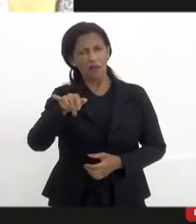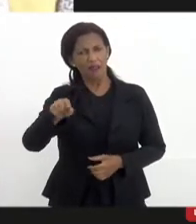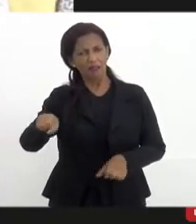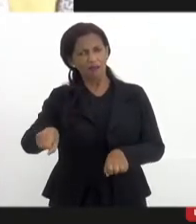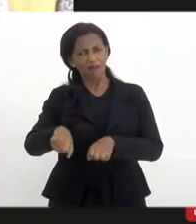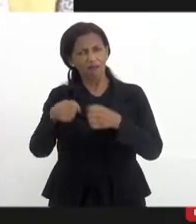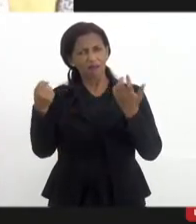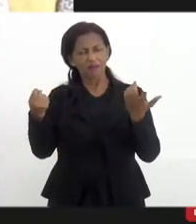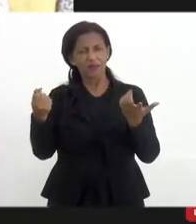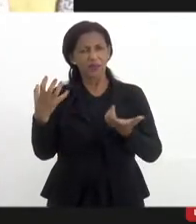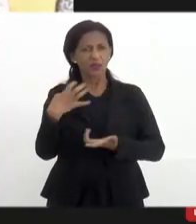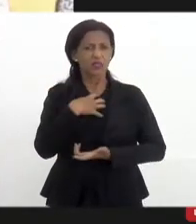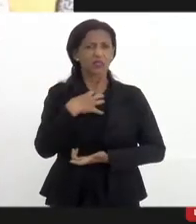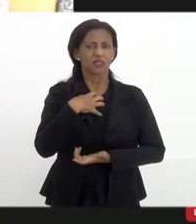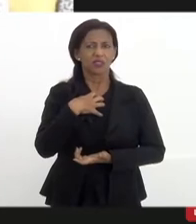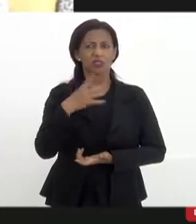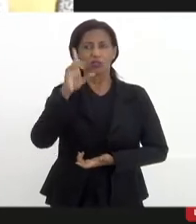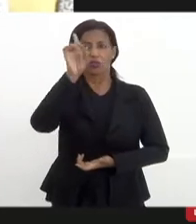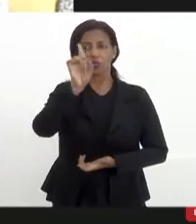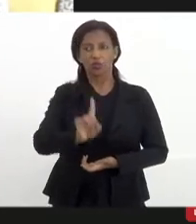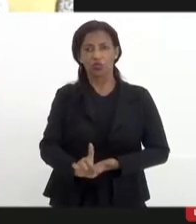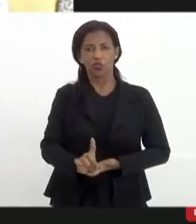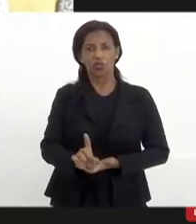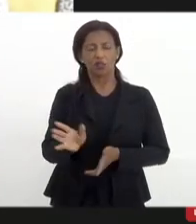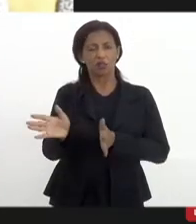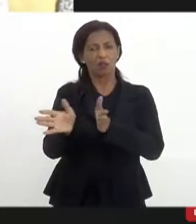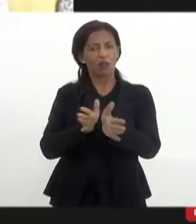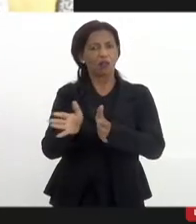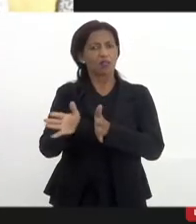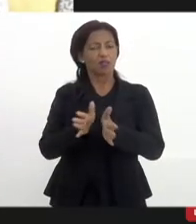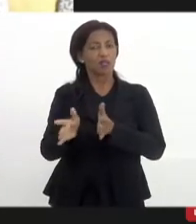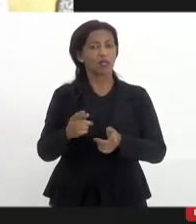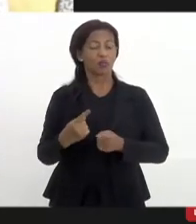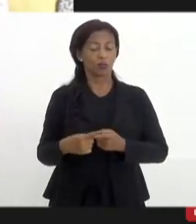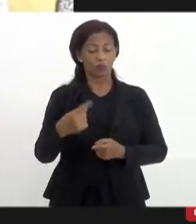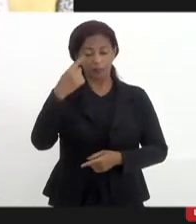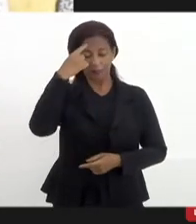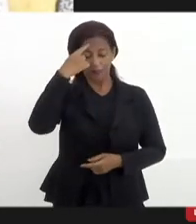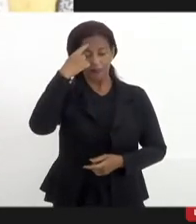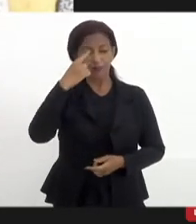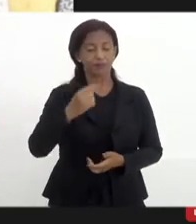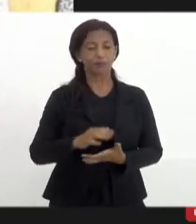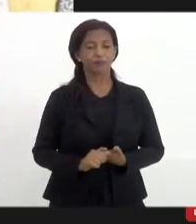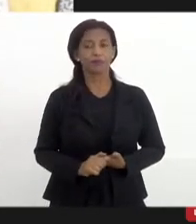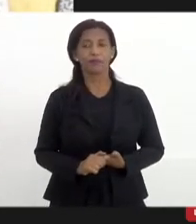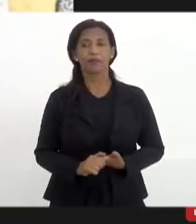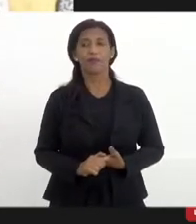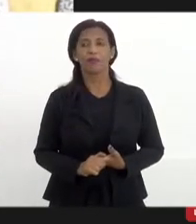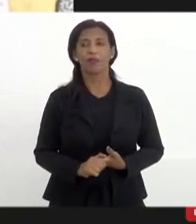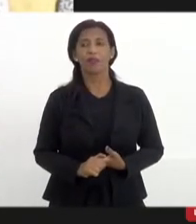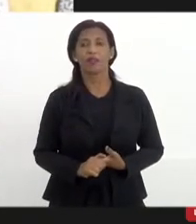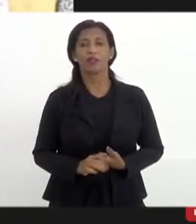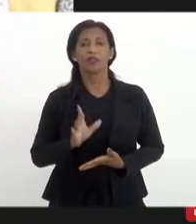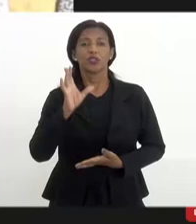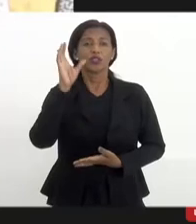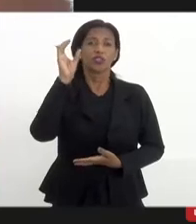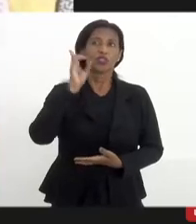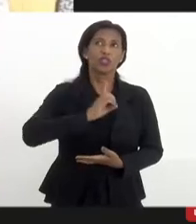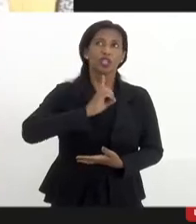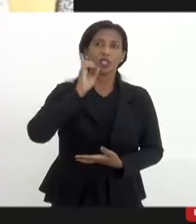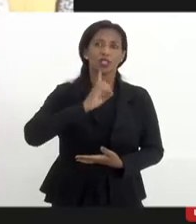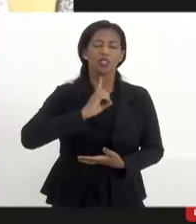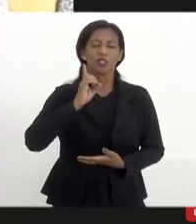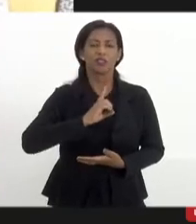no sentido do direito ao acesso, porque a gente pensa que é o direito de